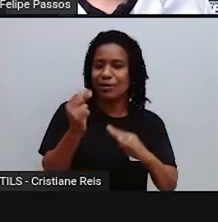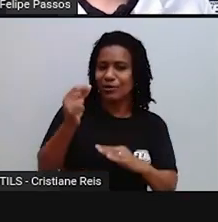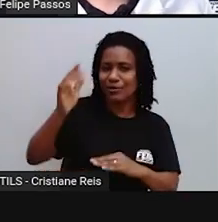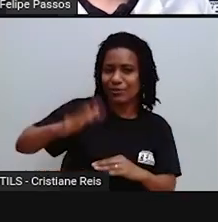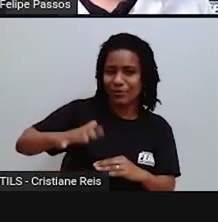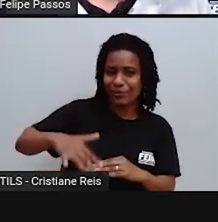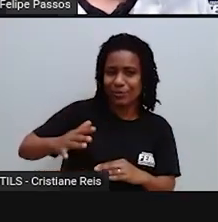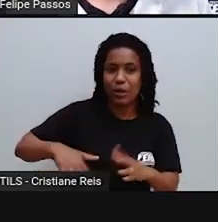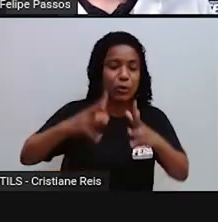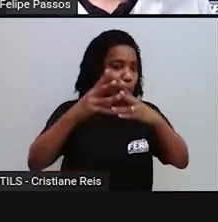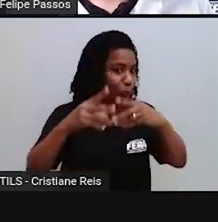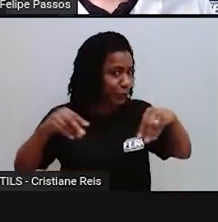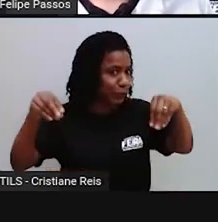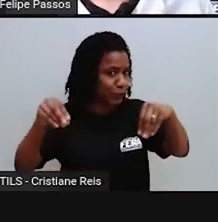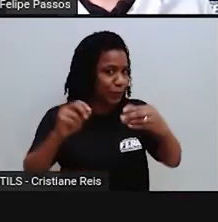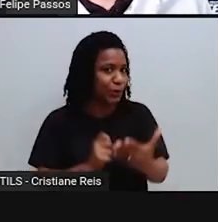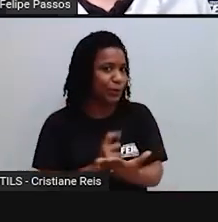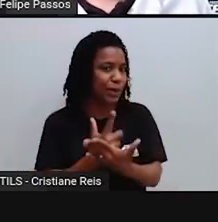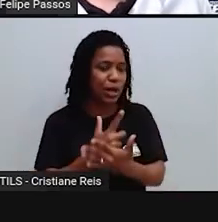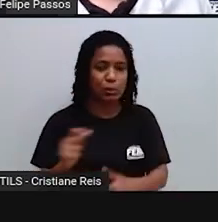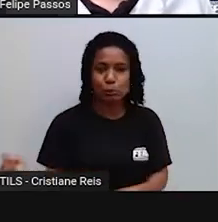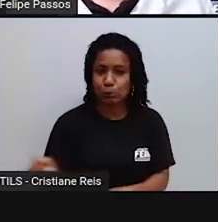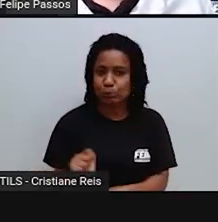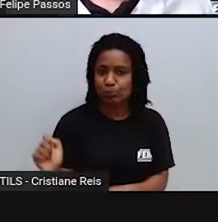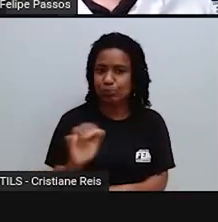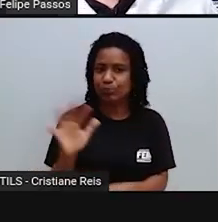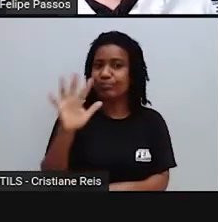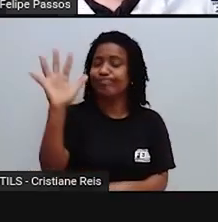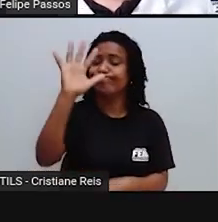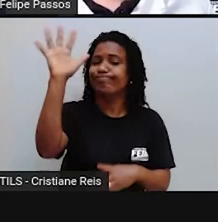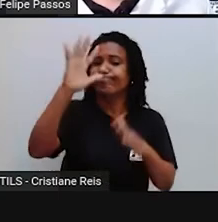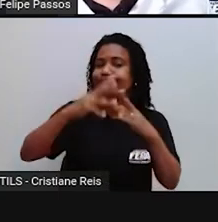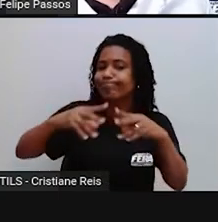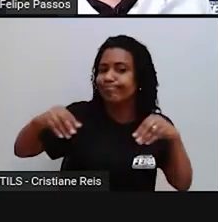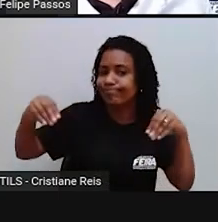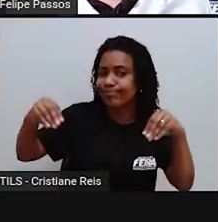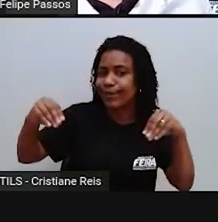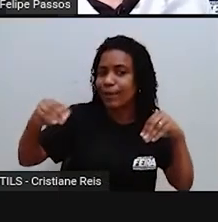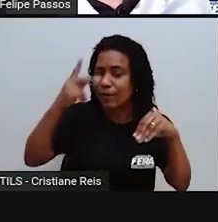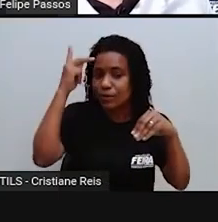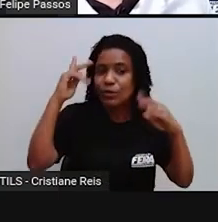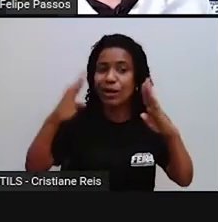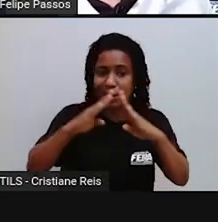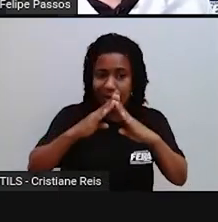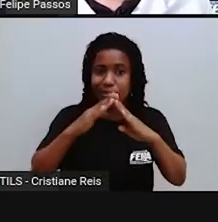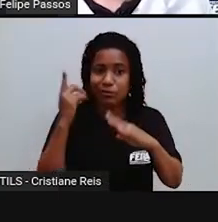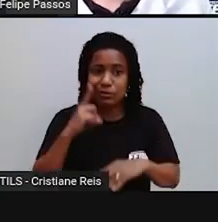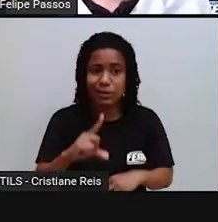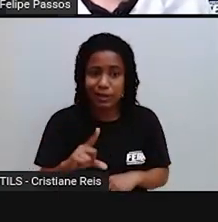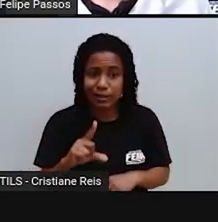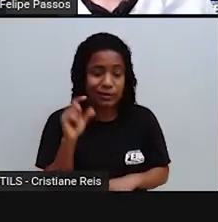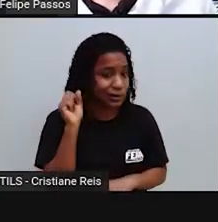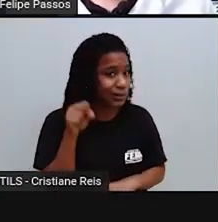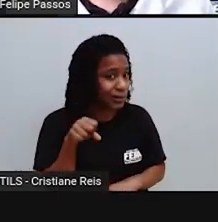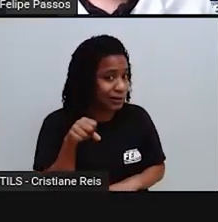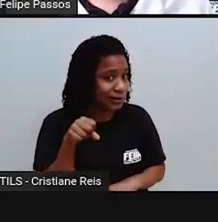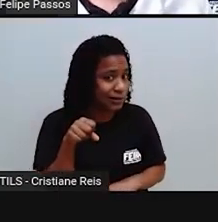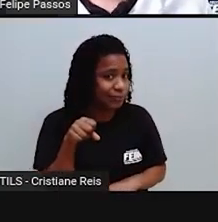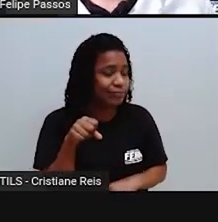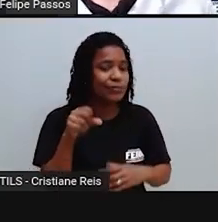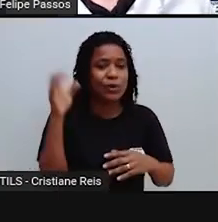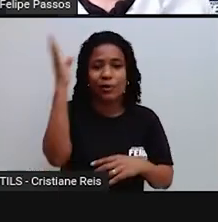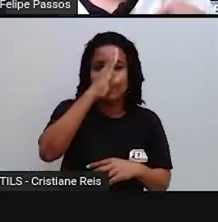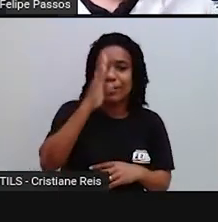terreno, hoje em dia, é uma fortuna, então será que a gente está garantindo que todo mundo tenha um terreno? Será que a gente está fazendo isso? Não só no